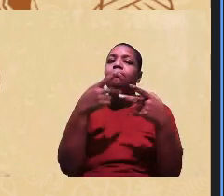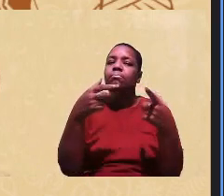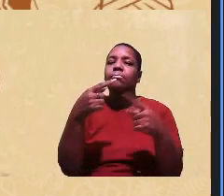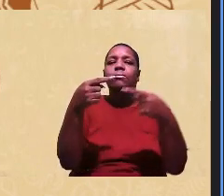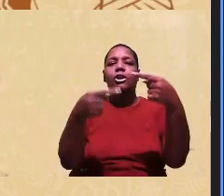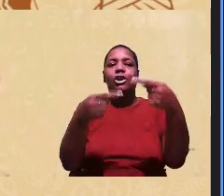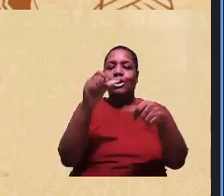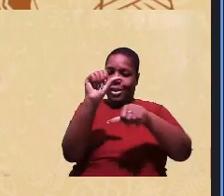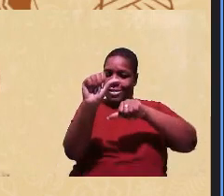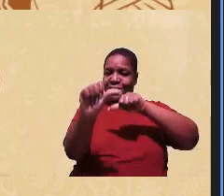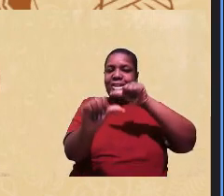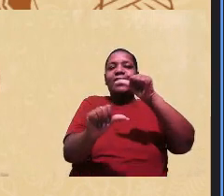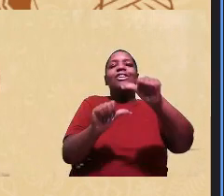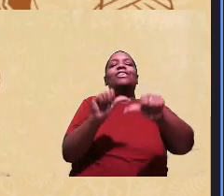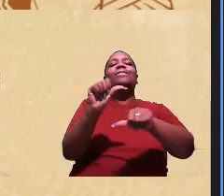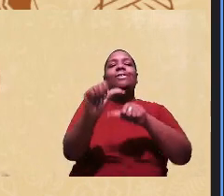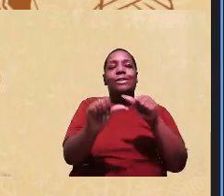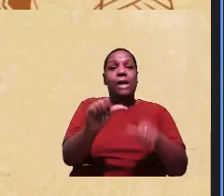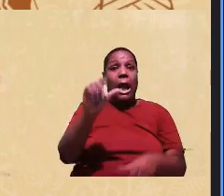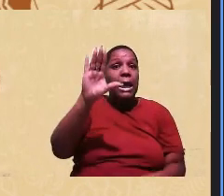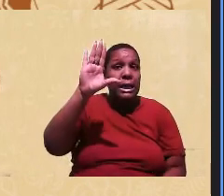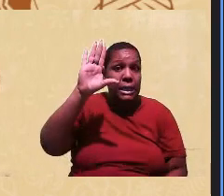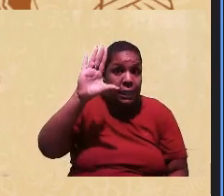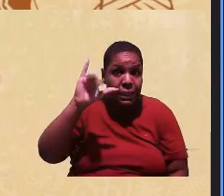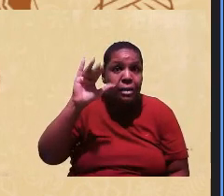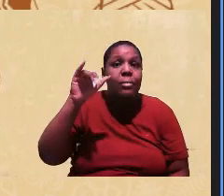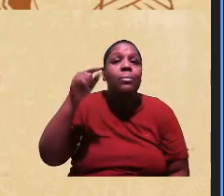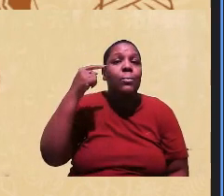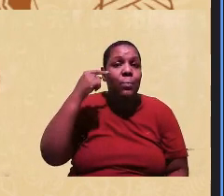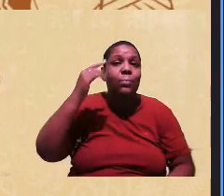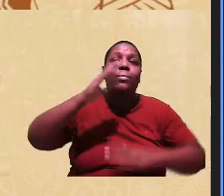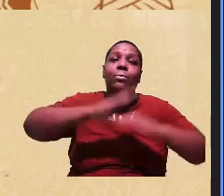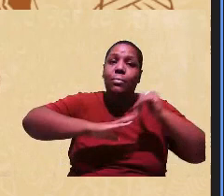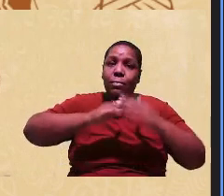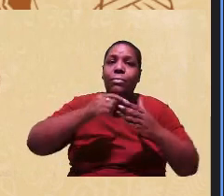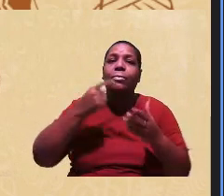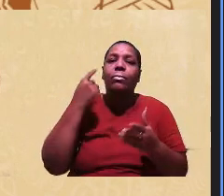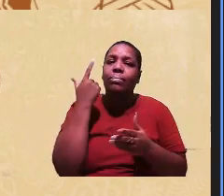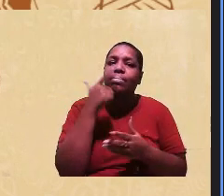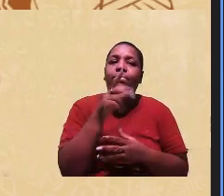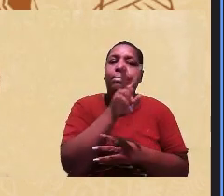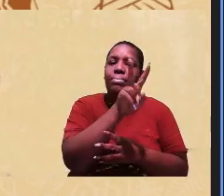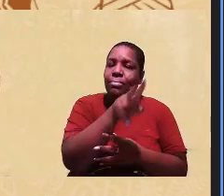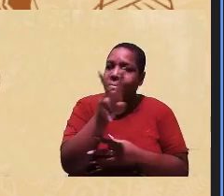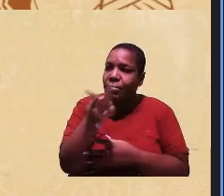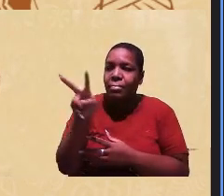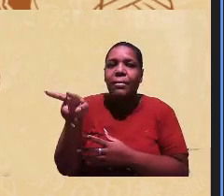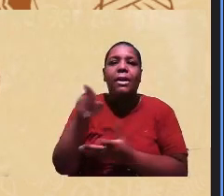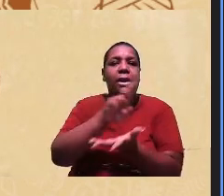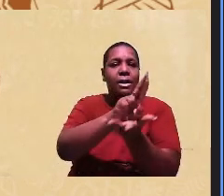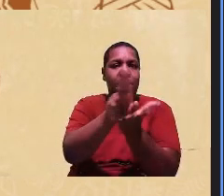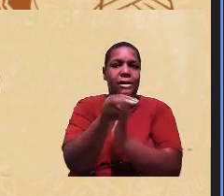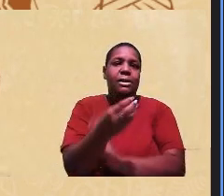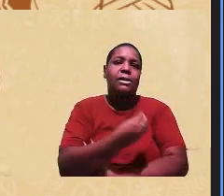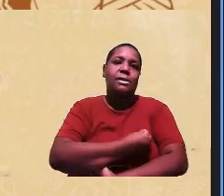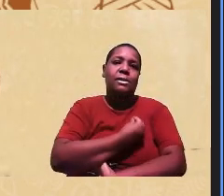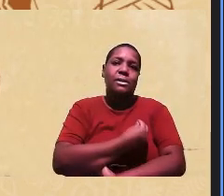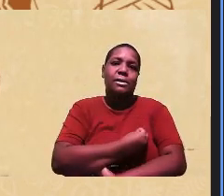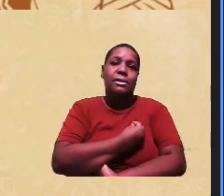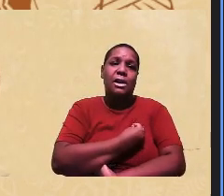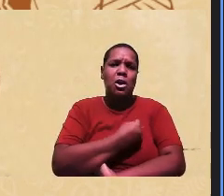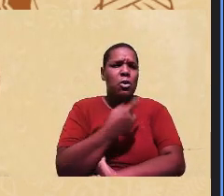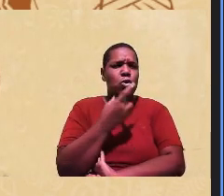transformação e uma ciência e profissão que valida as várias nuances do existir mais do que um posicionamento